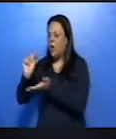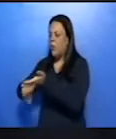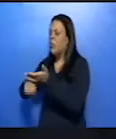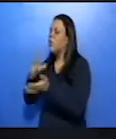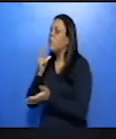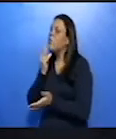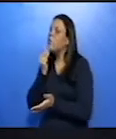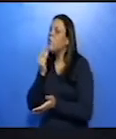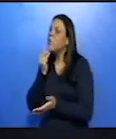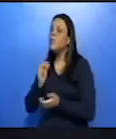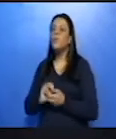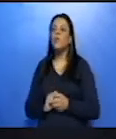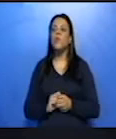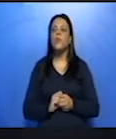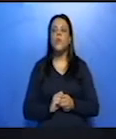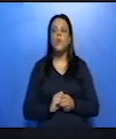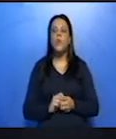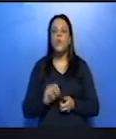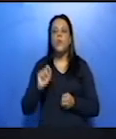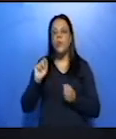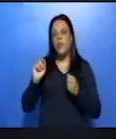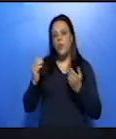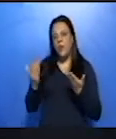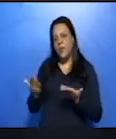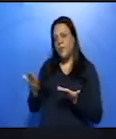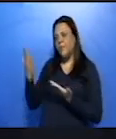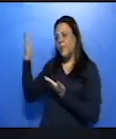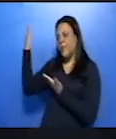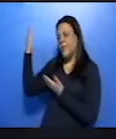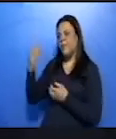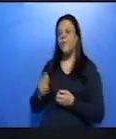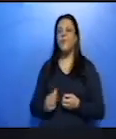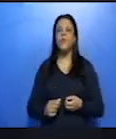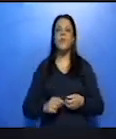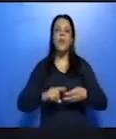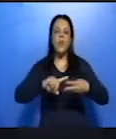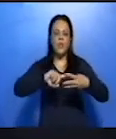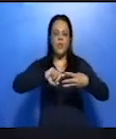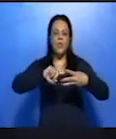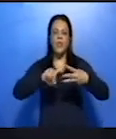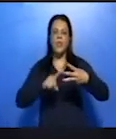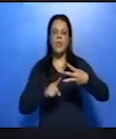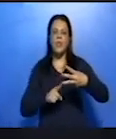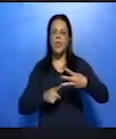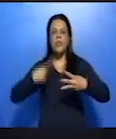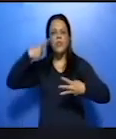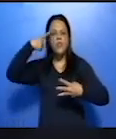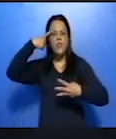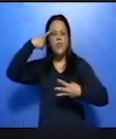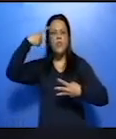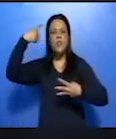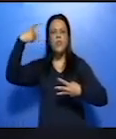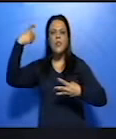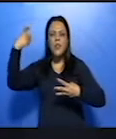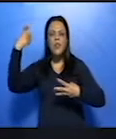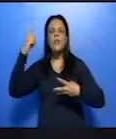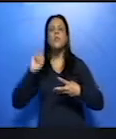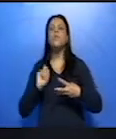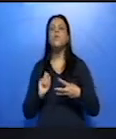Bom, aqui nós temos três ideias, vamos dizer assim,